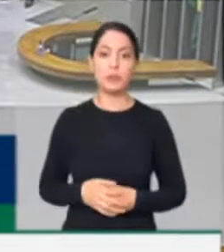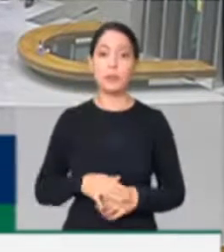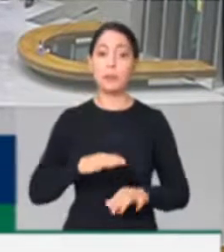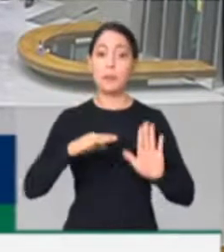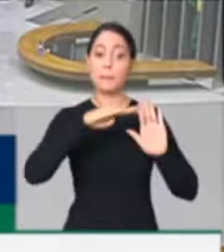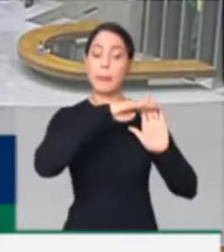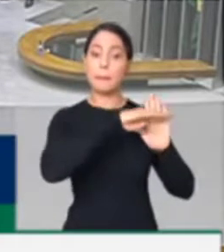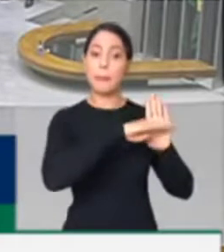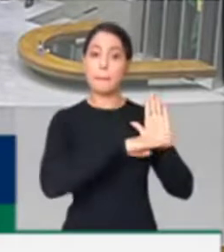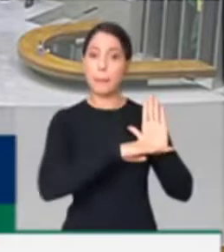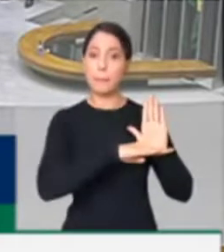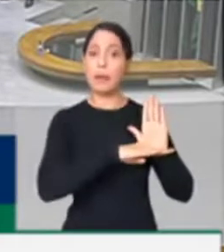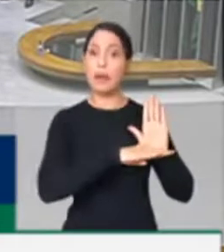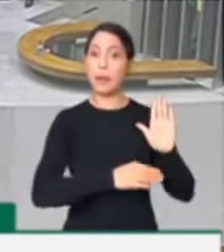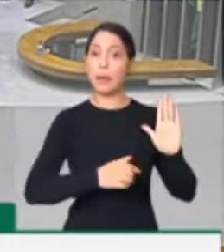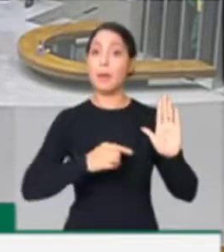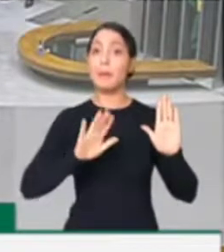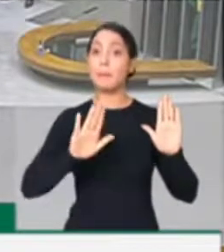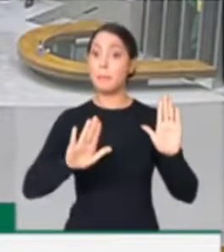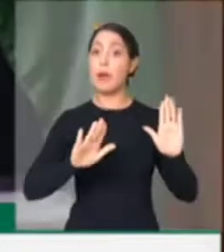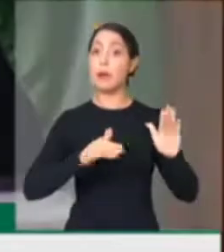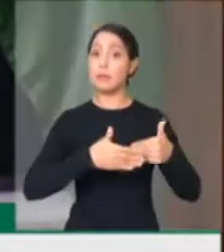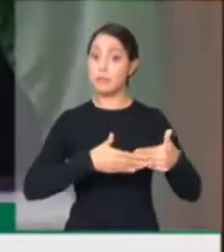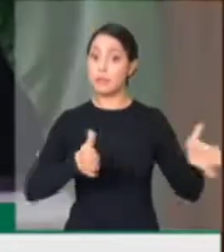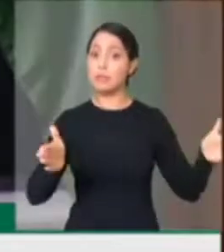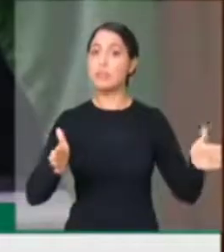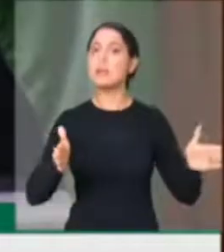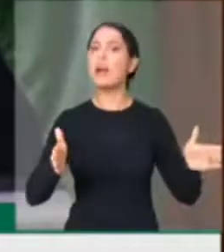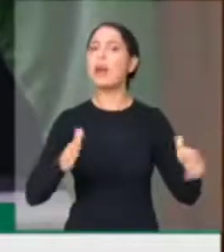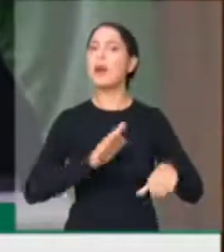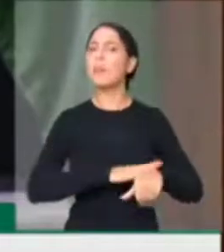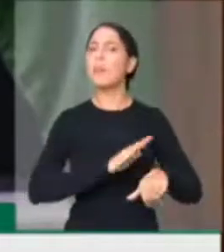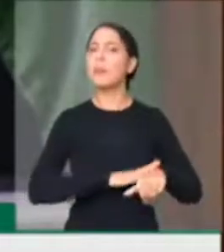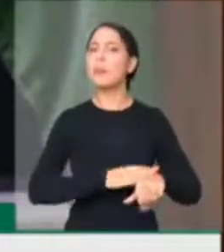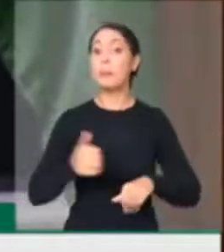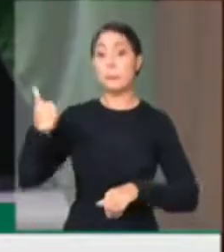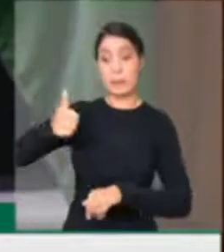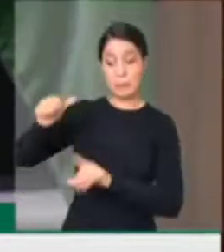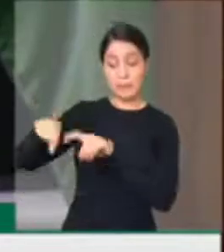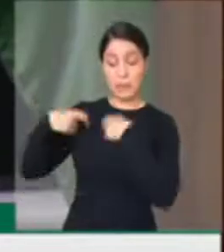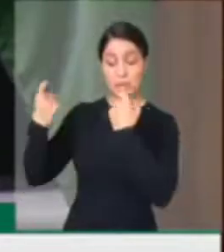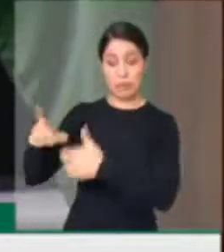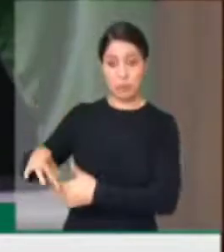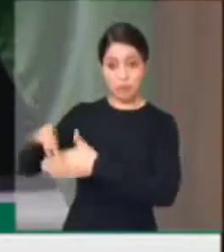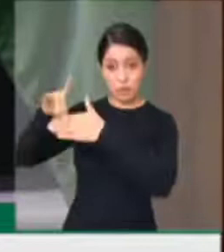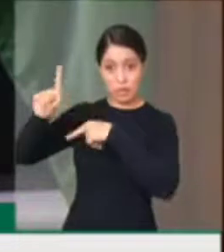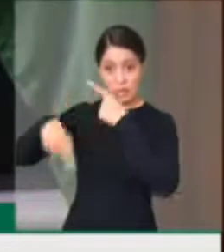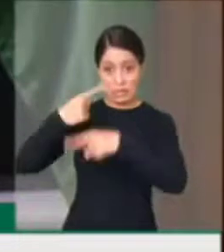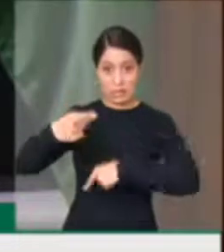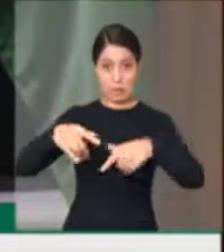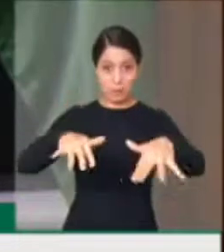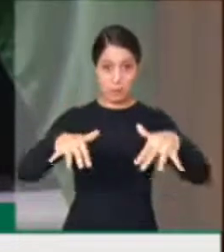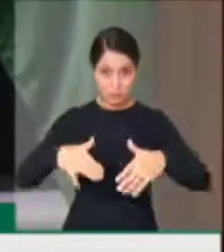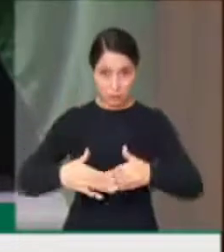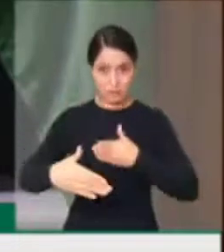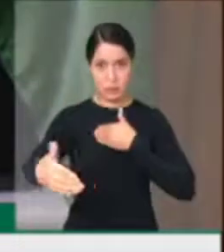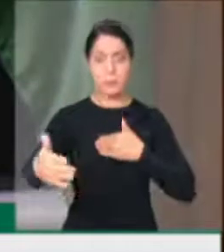senadores e senadoras, gostaríamos aqui hoje de informar